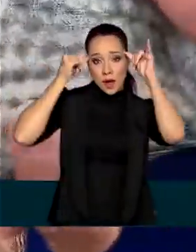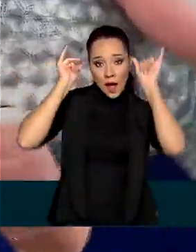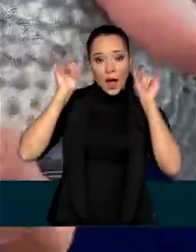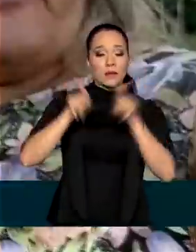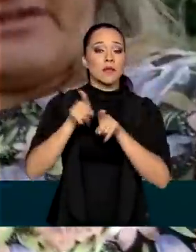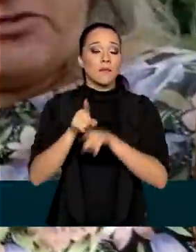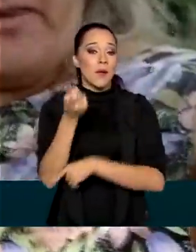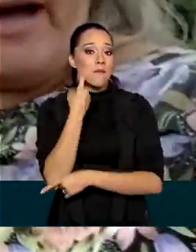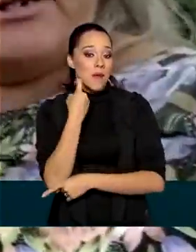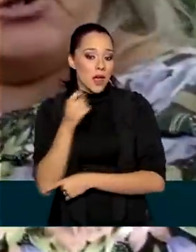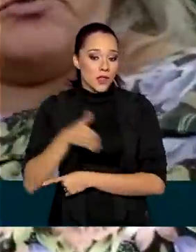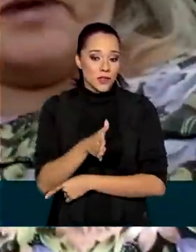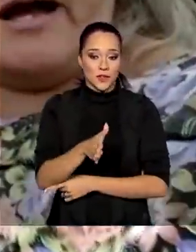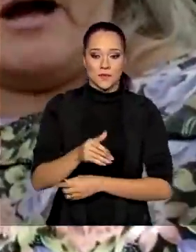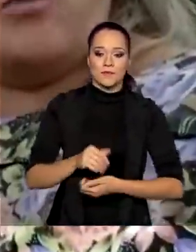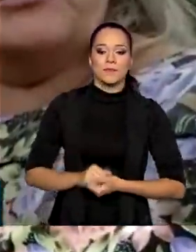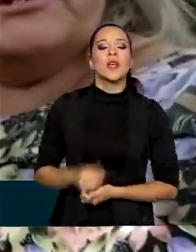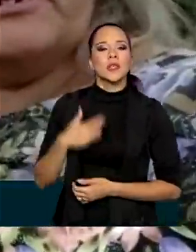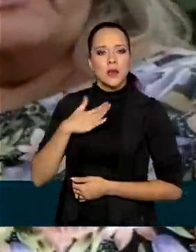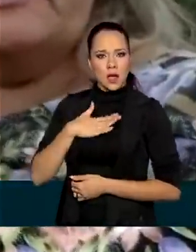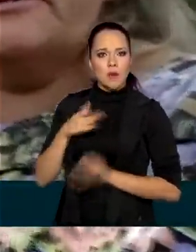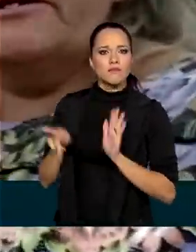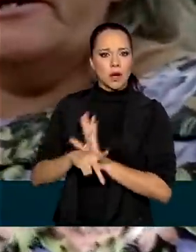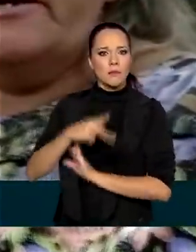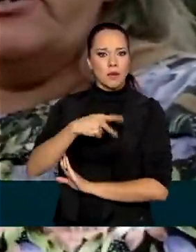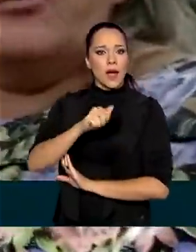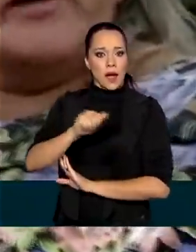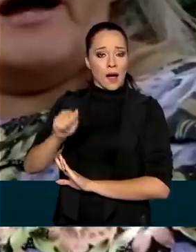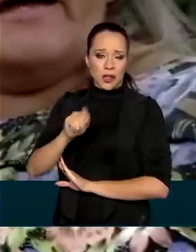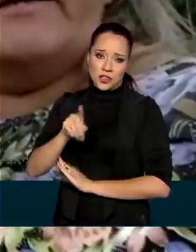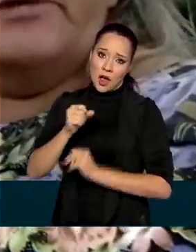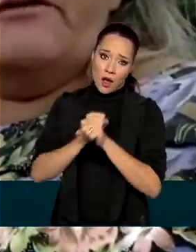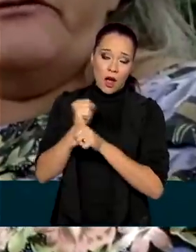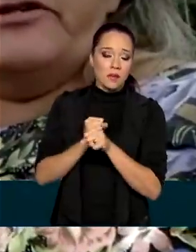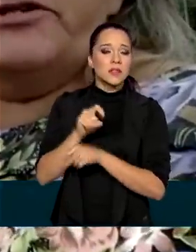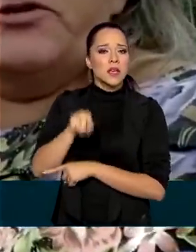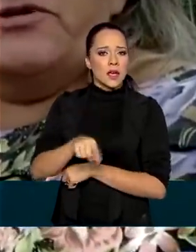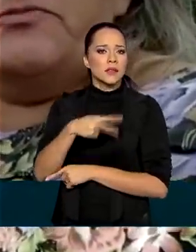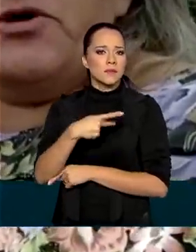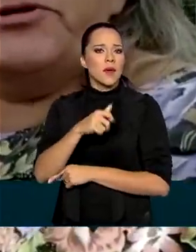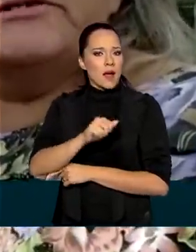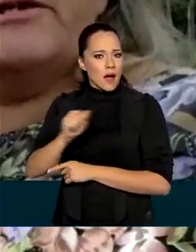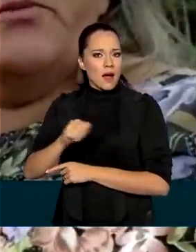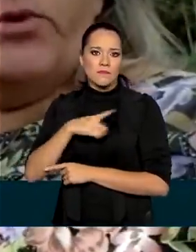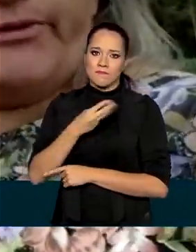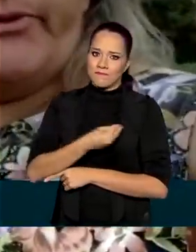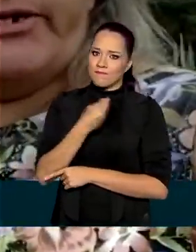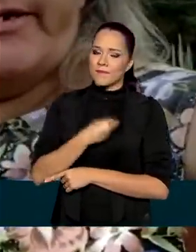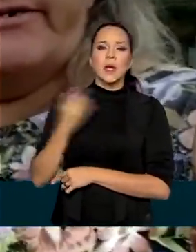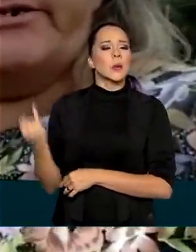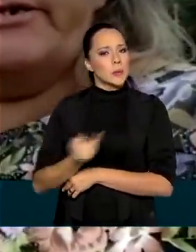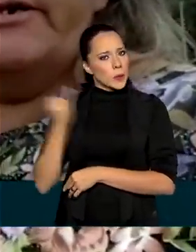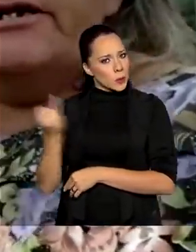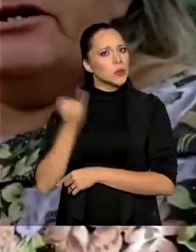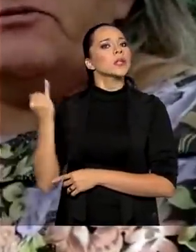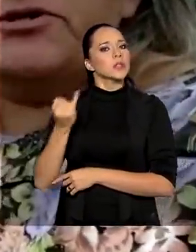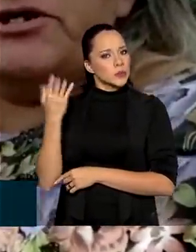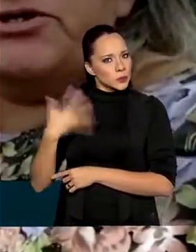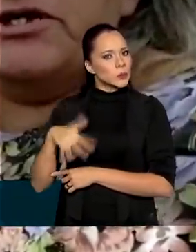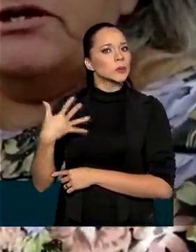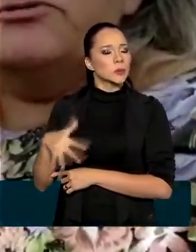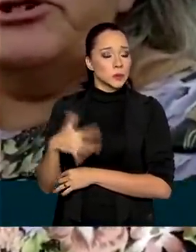e peixes. Eu faço parte do PAA há alguns anos e o PAA na minha vida tem uma importância muito grande,